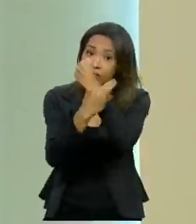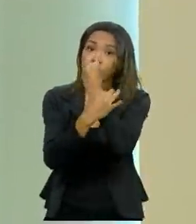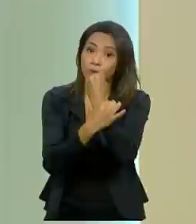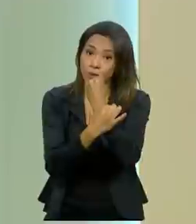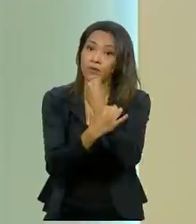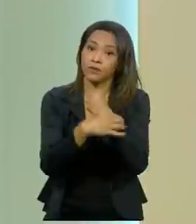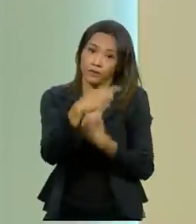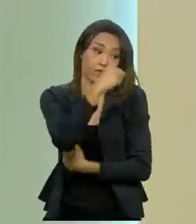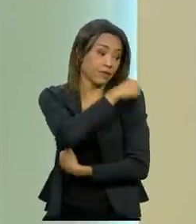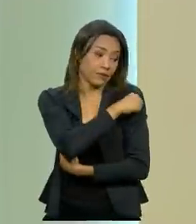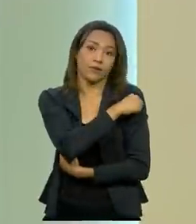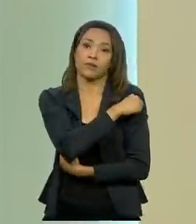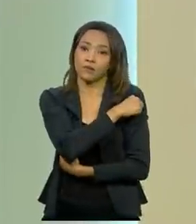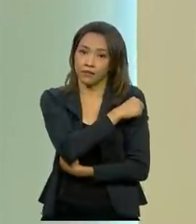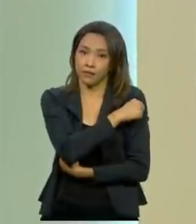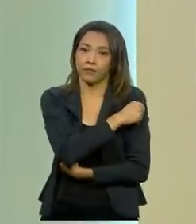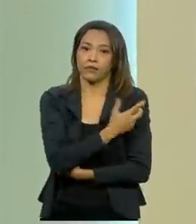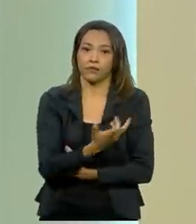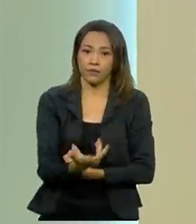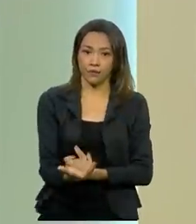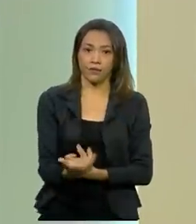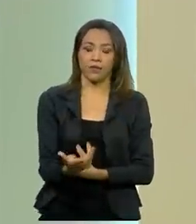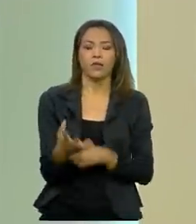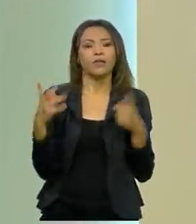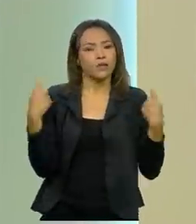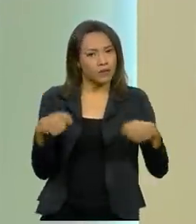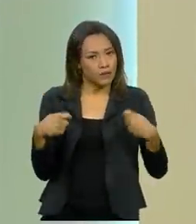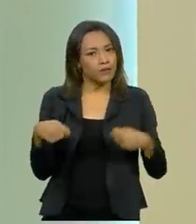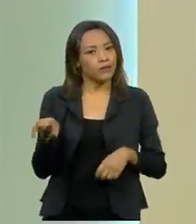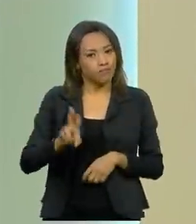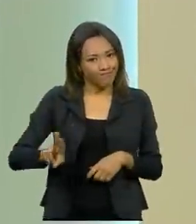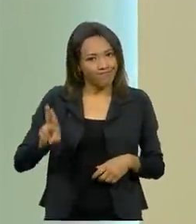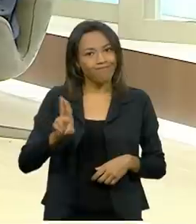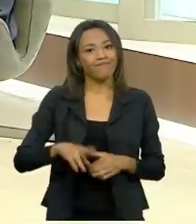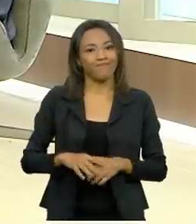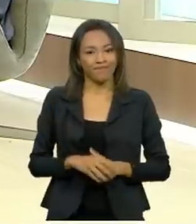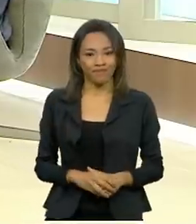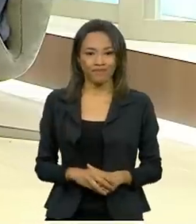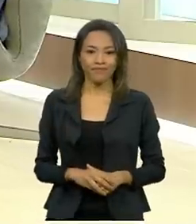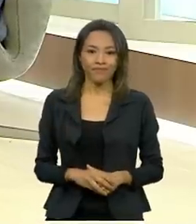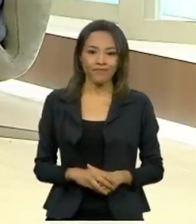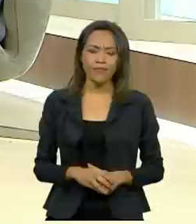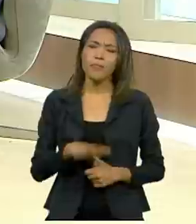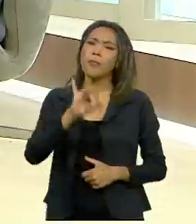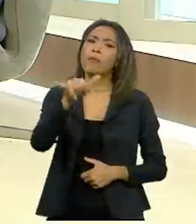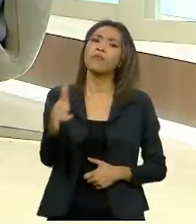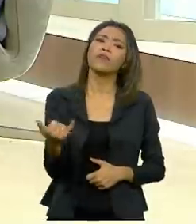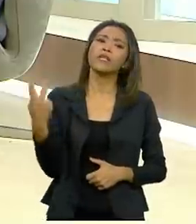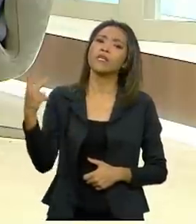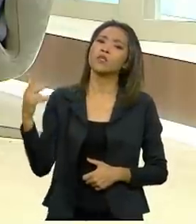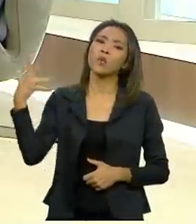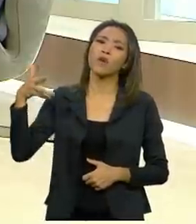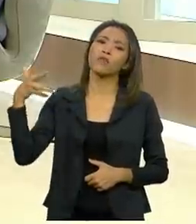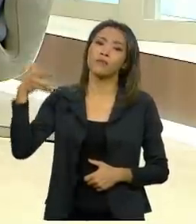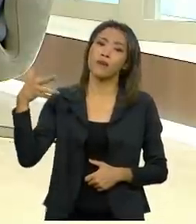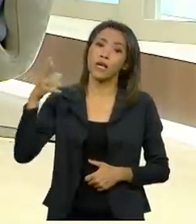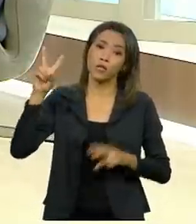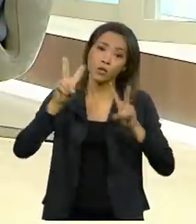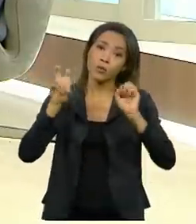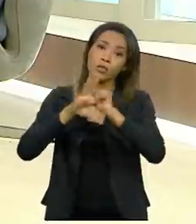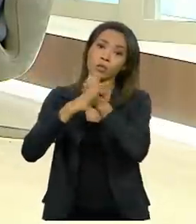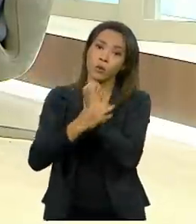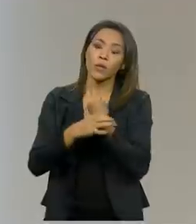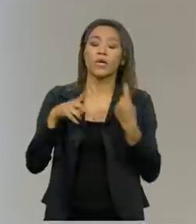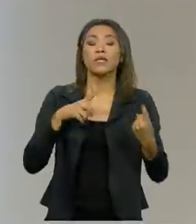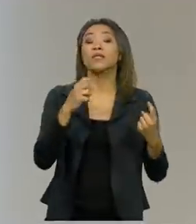e elas devem ser utilizadas. Ministro, aproveitando essa sua fala de vacina segura, a gente tem hoje